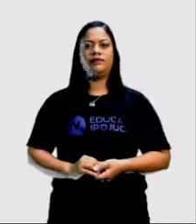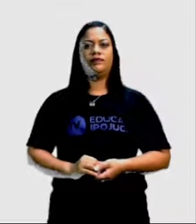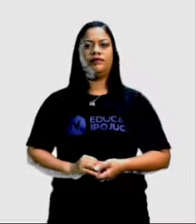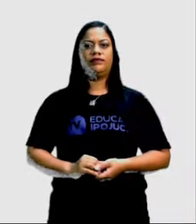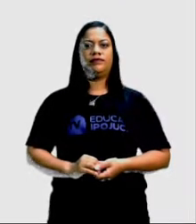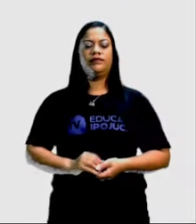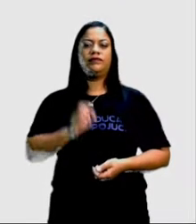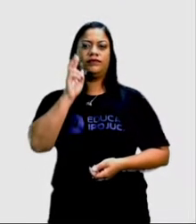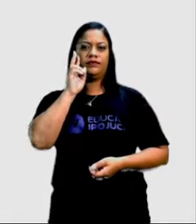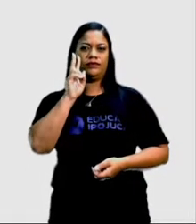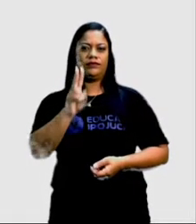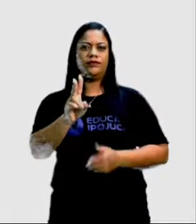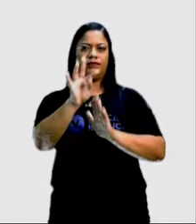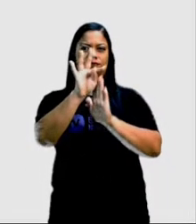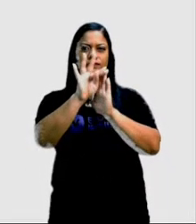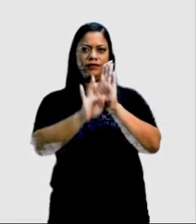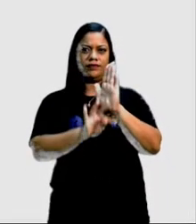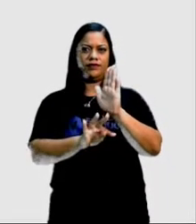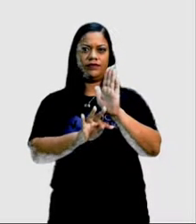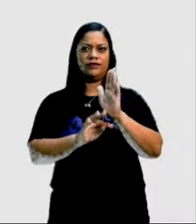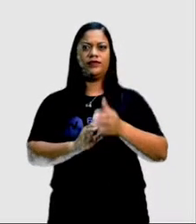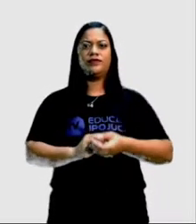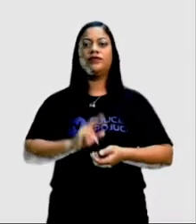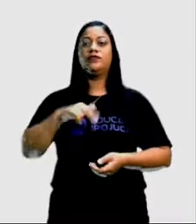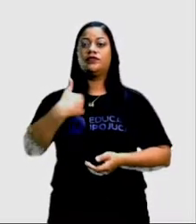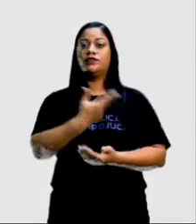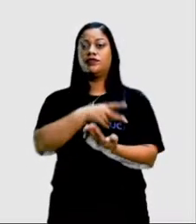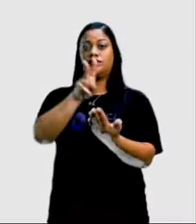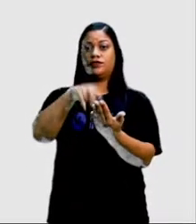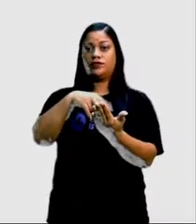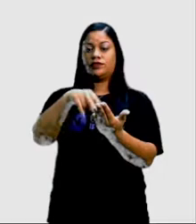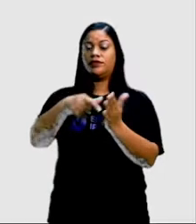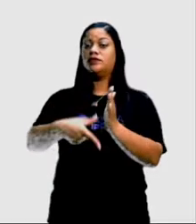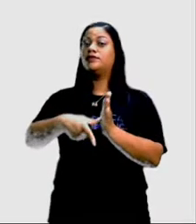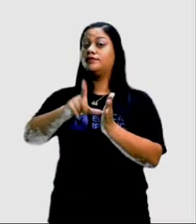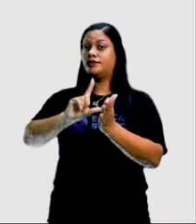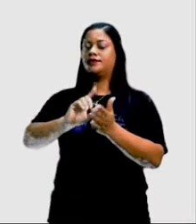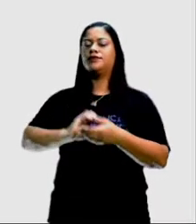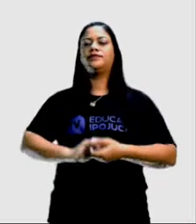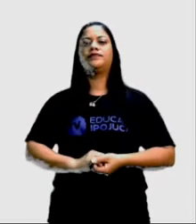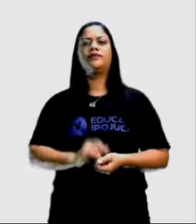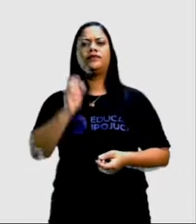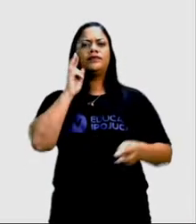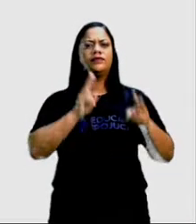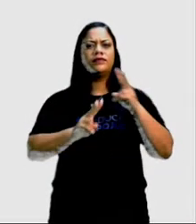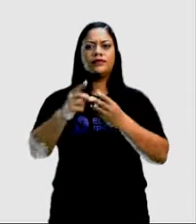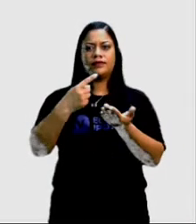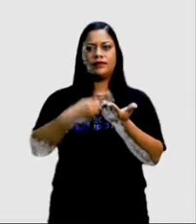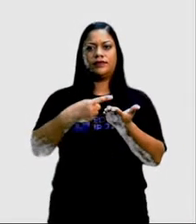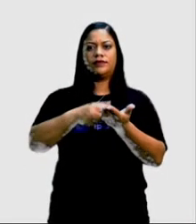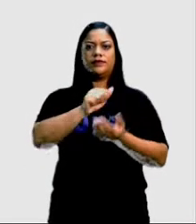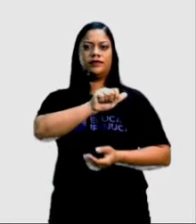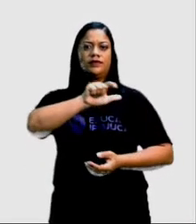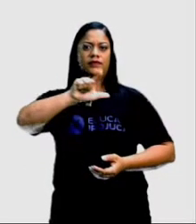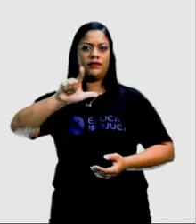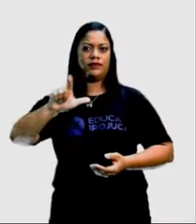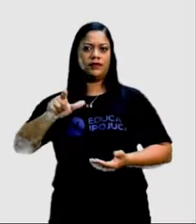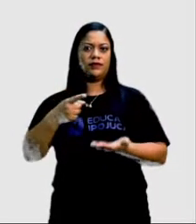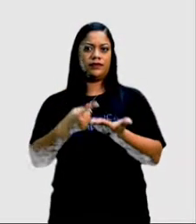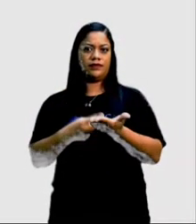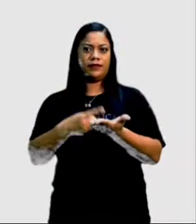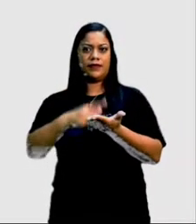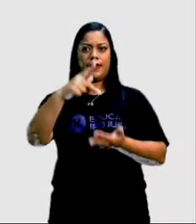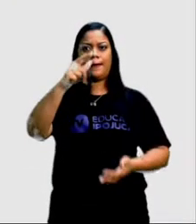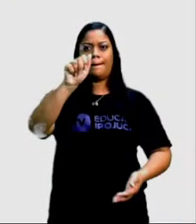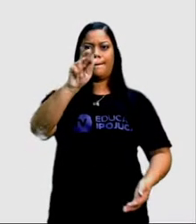Então, vamos ver aqui o teste que a gente leu na aula anterior. Observe que o que está marcado em azul marca